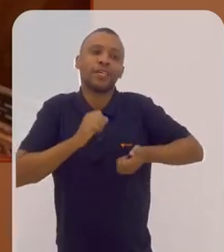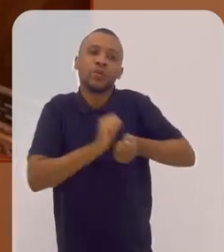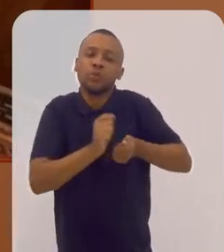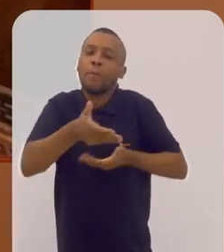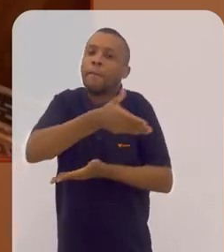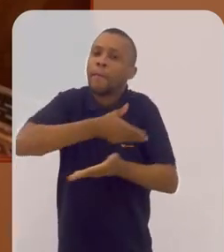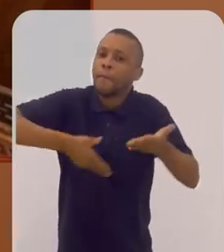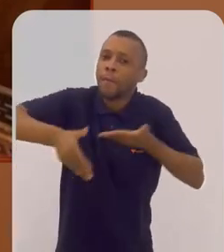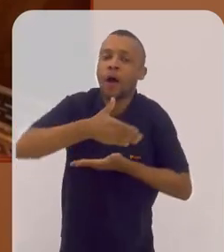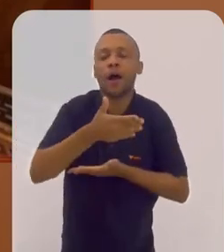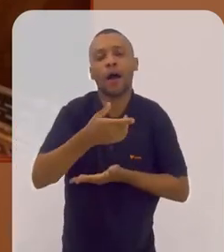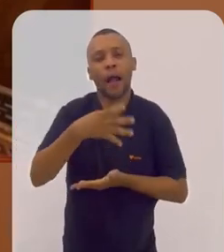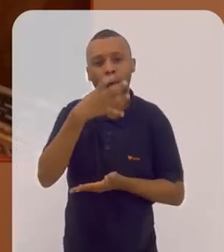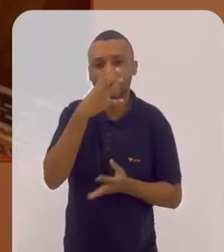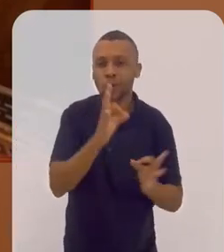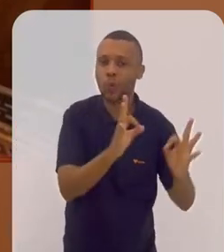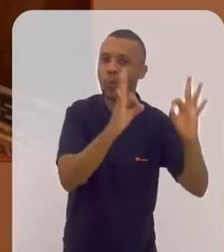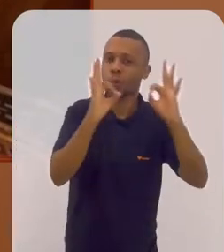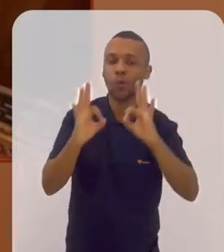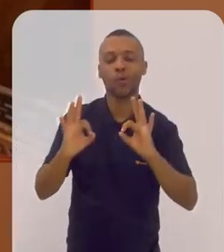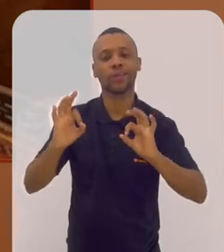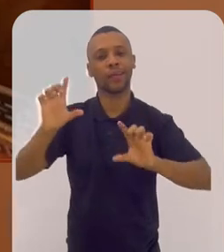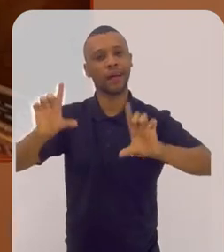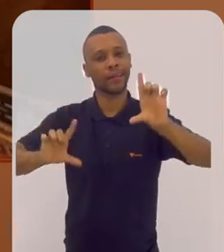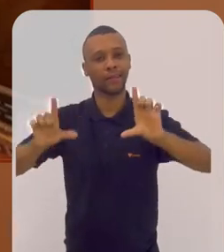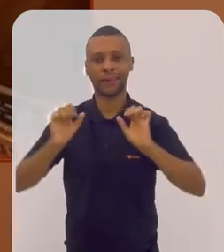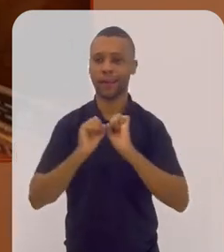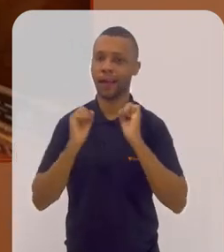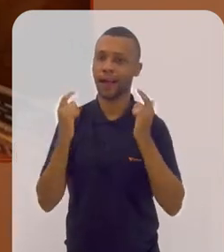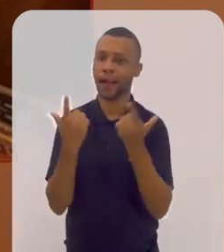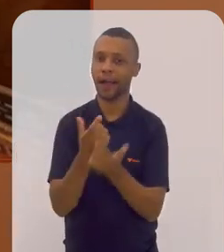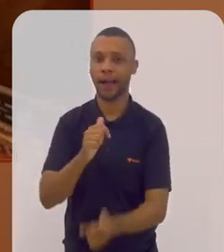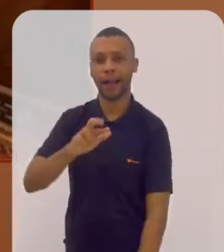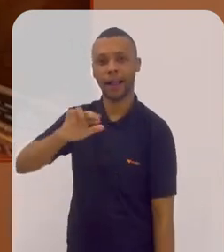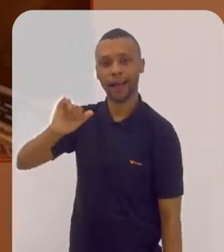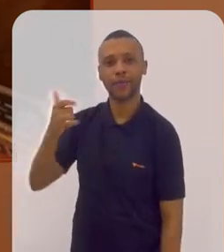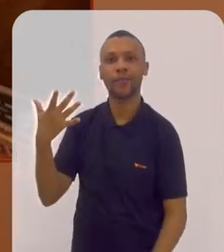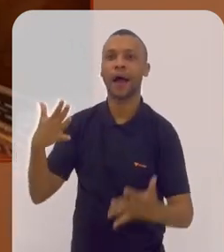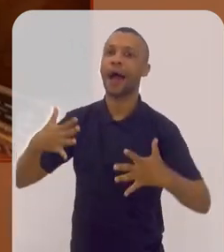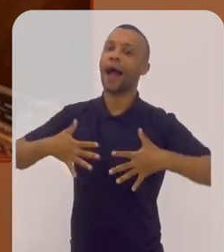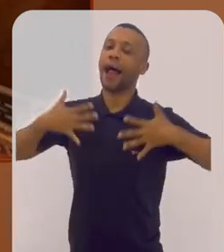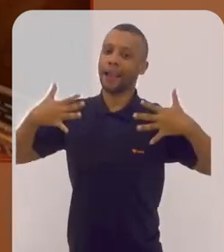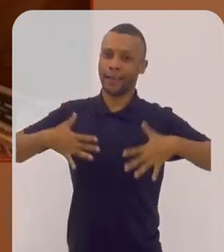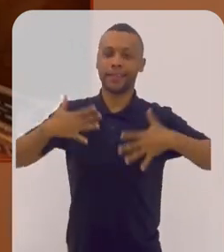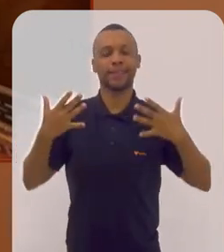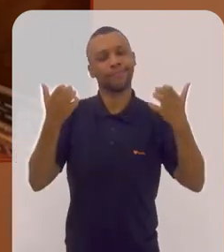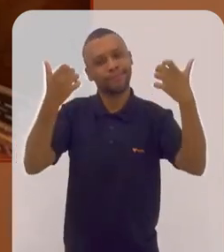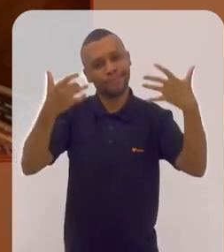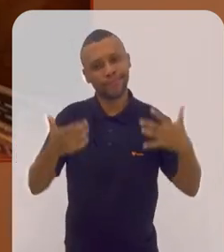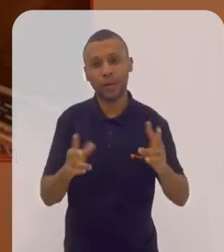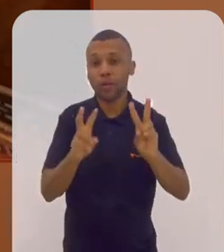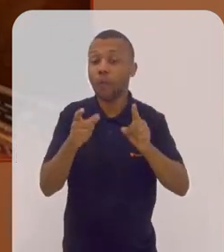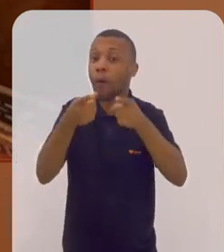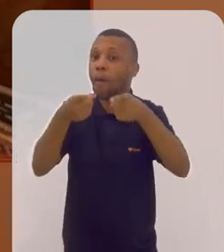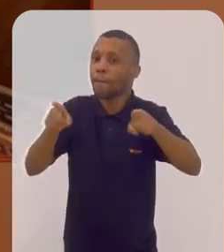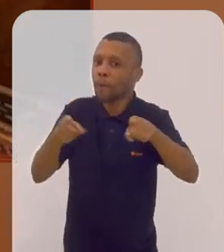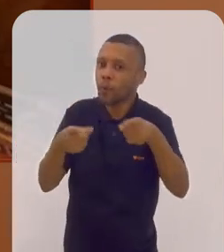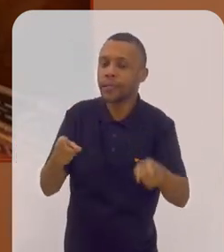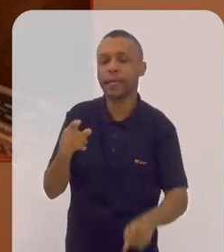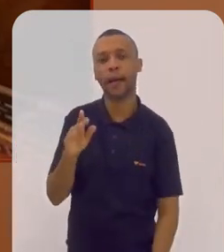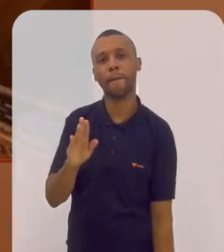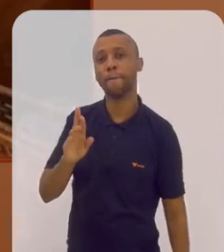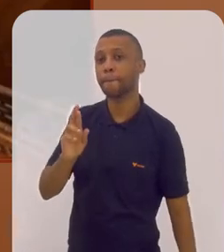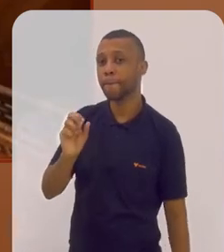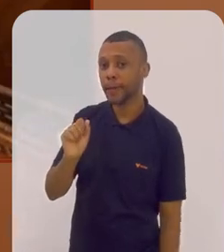os ouvintes da TV Alerje. Uma grande alegria poder falar um pouco do Música